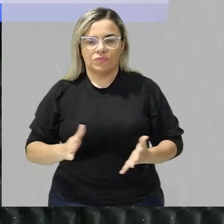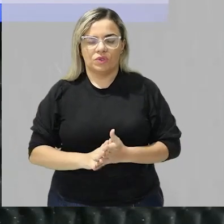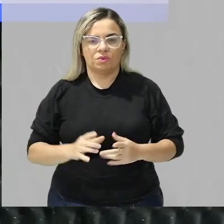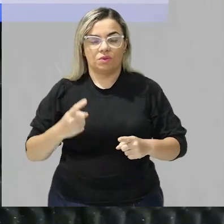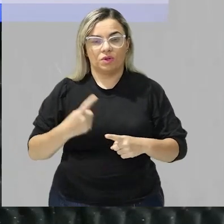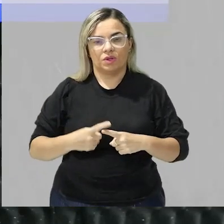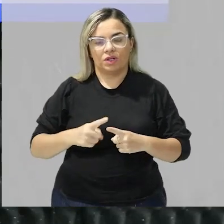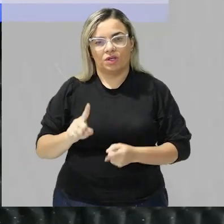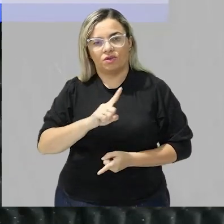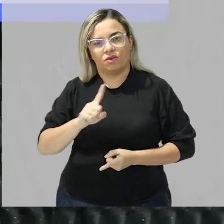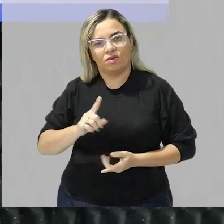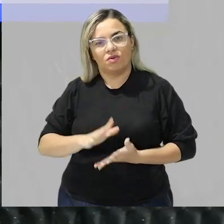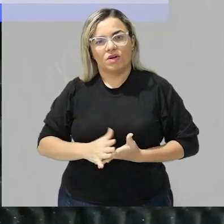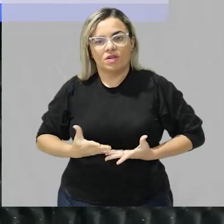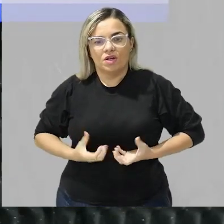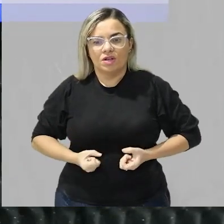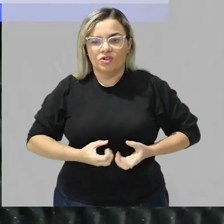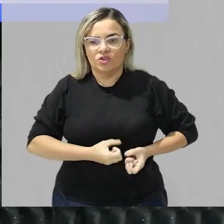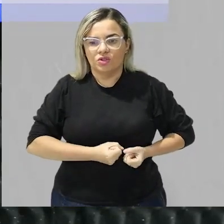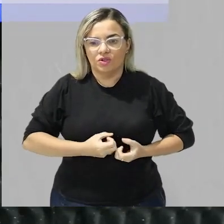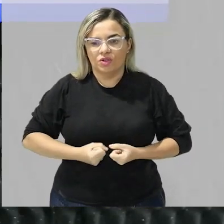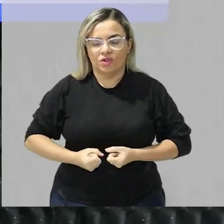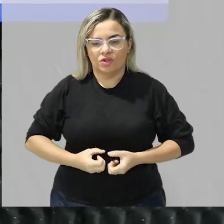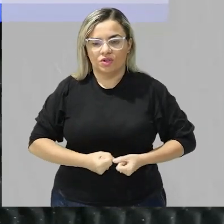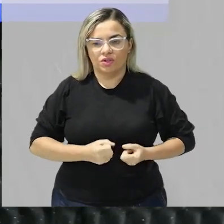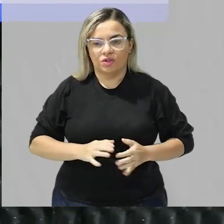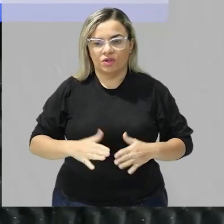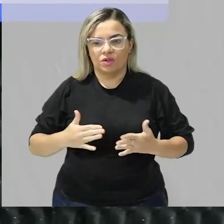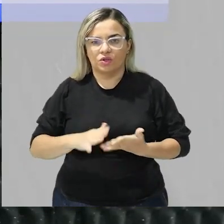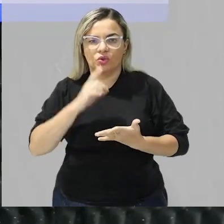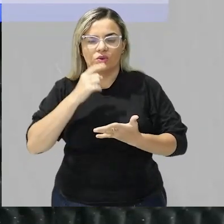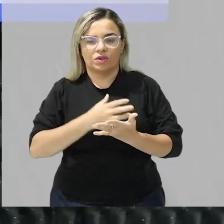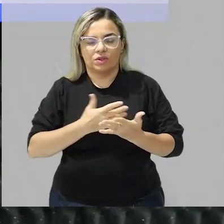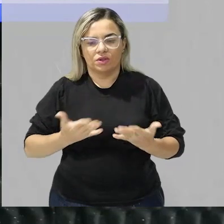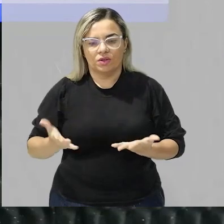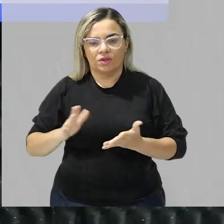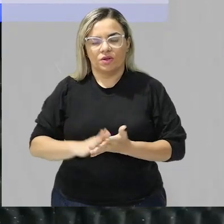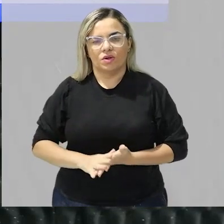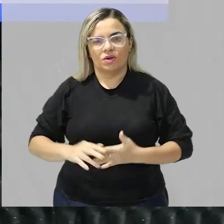porque ela não vai ser digerida ok consequentemente pessoal